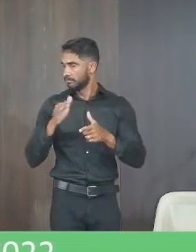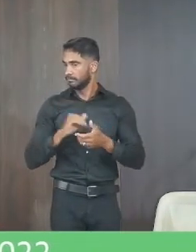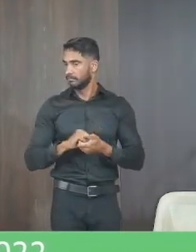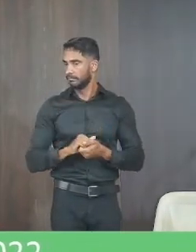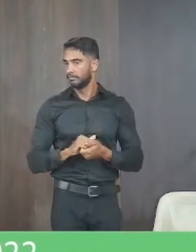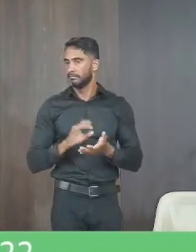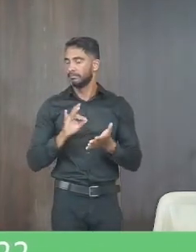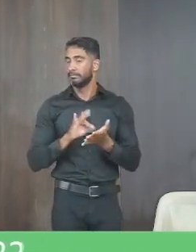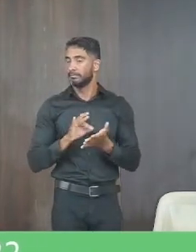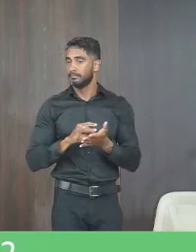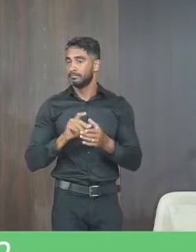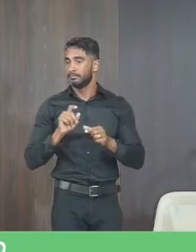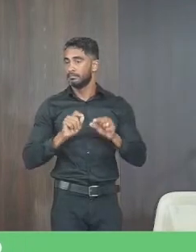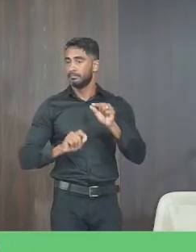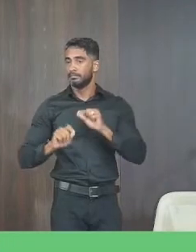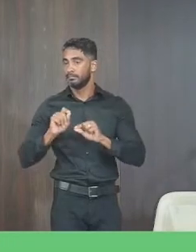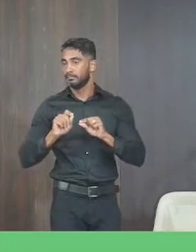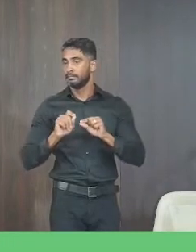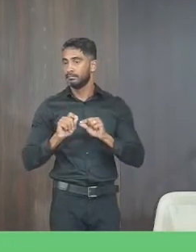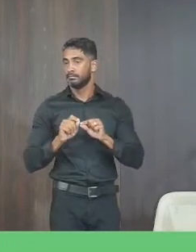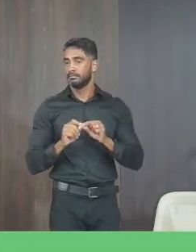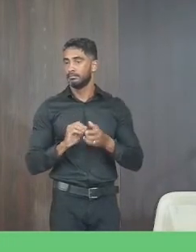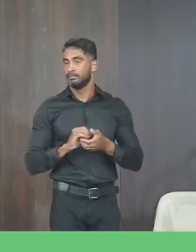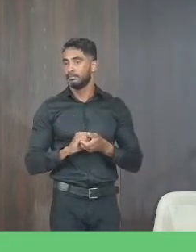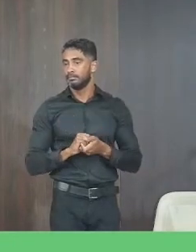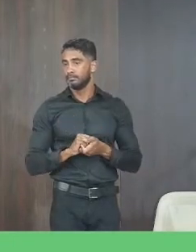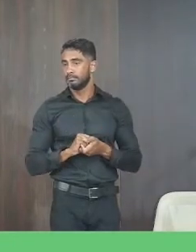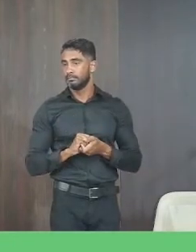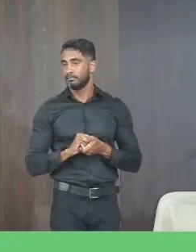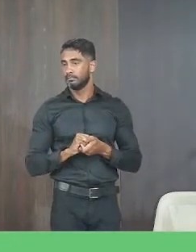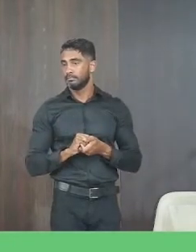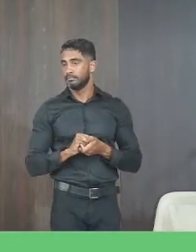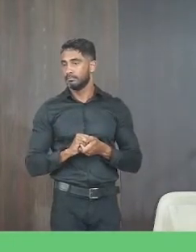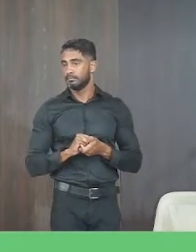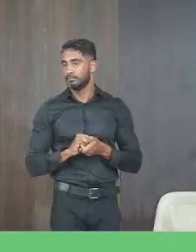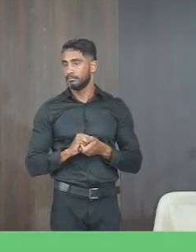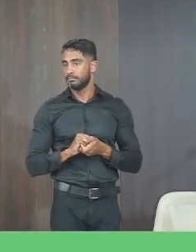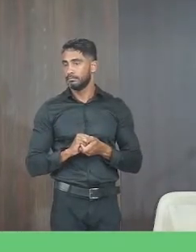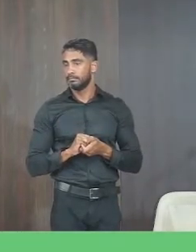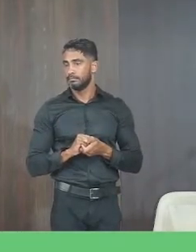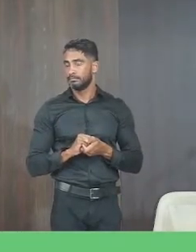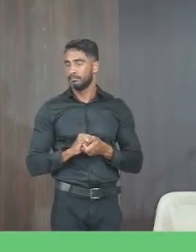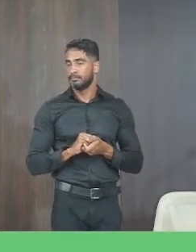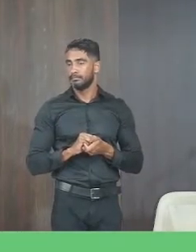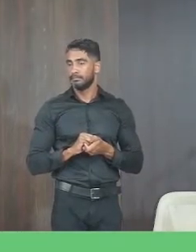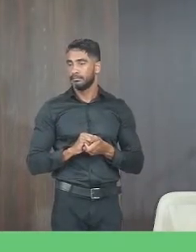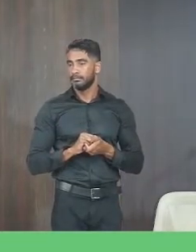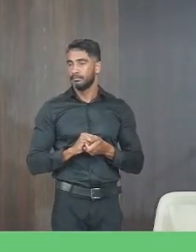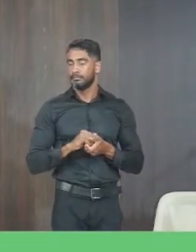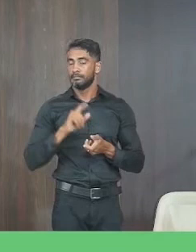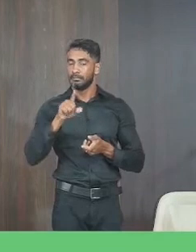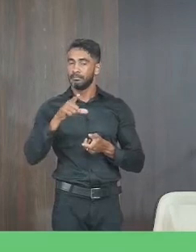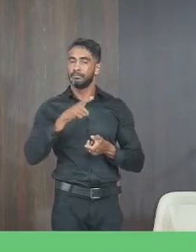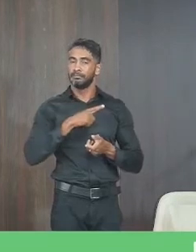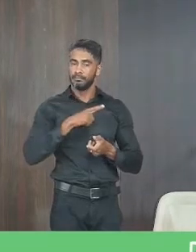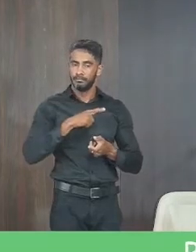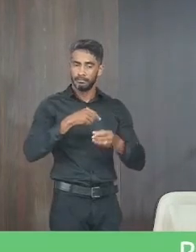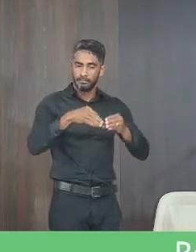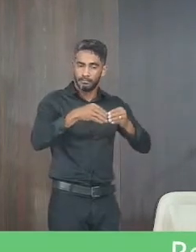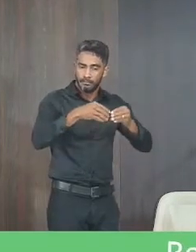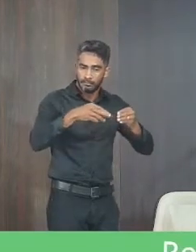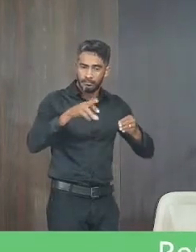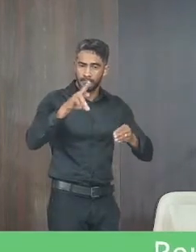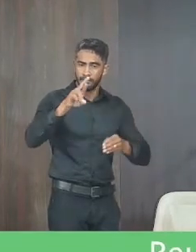na verdade lá era um é para engordar como é que o nome é? confinamento bovino é